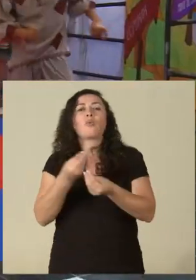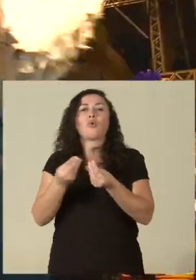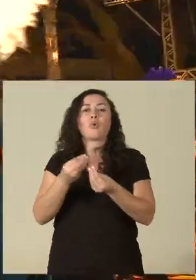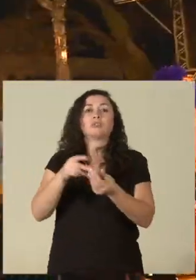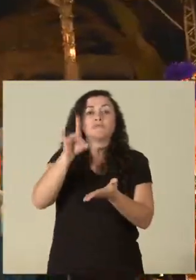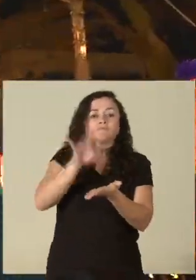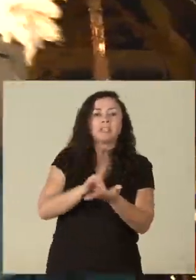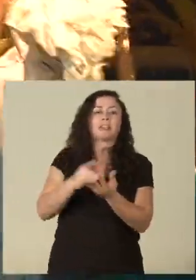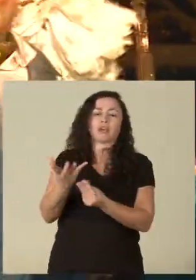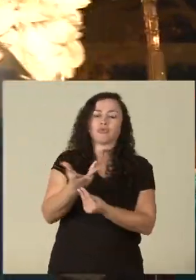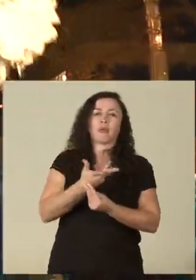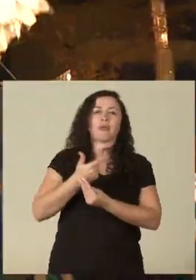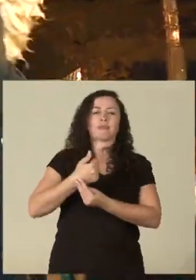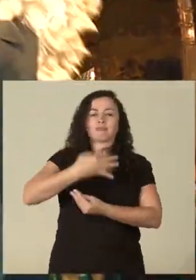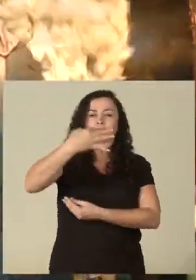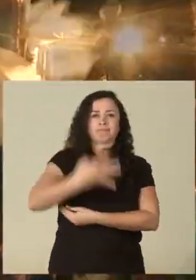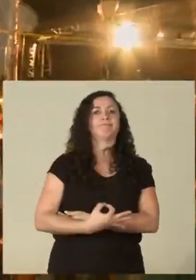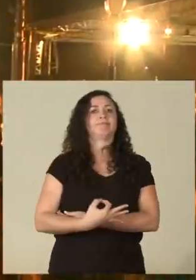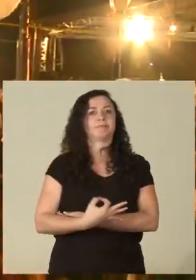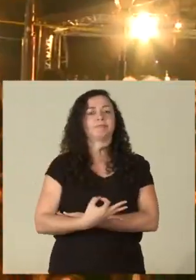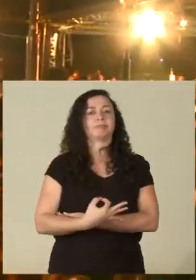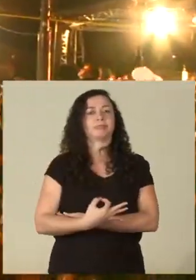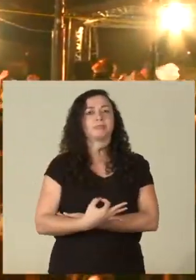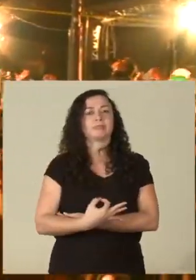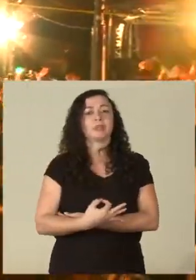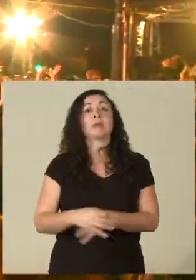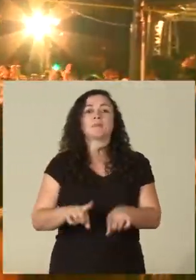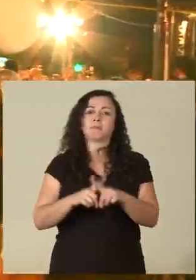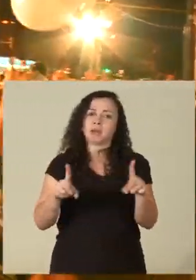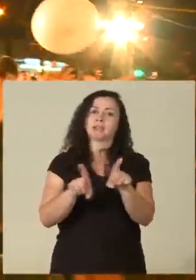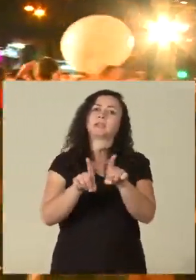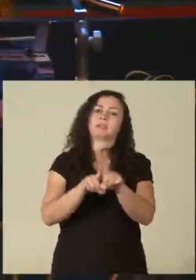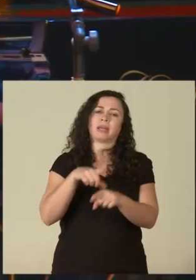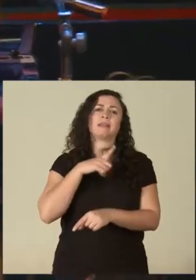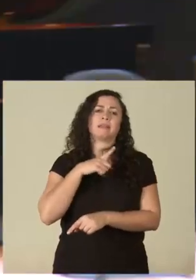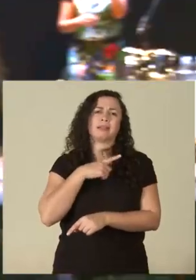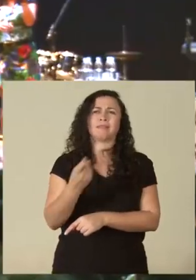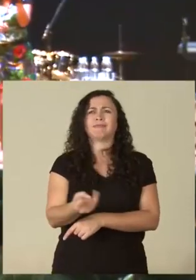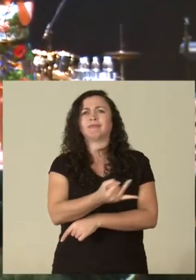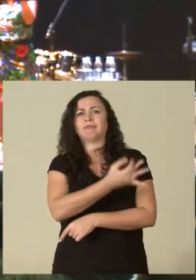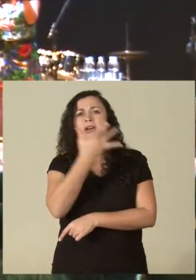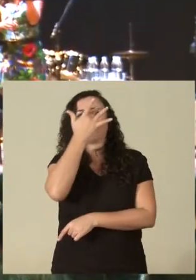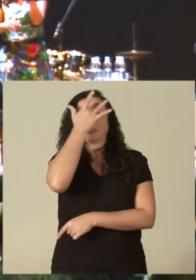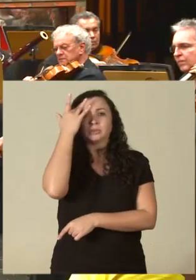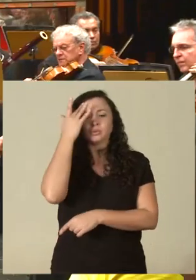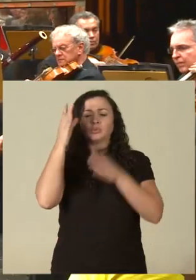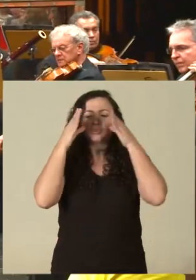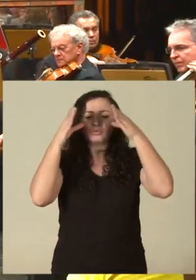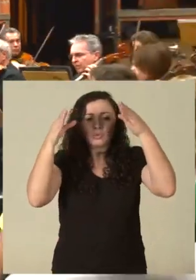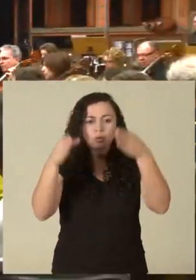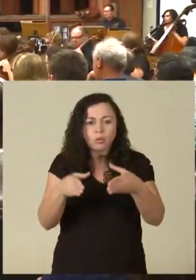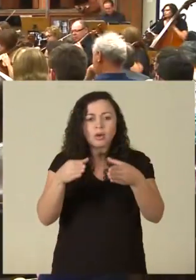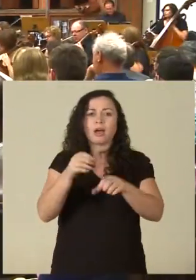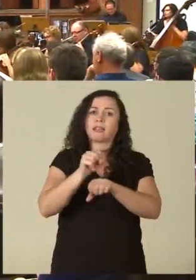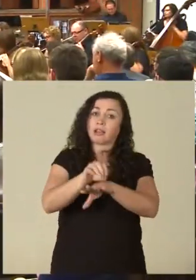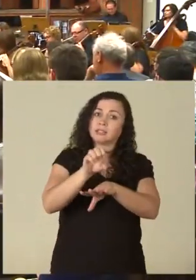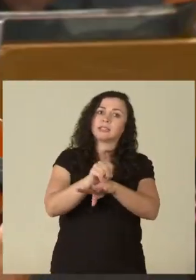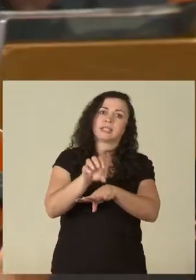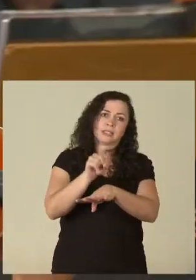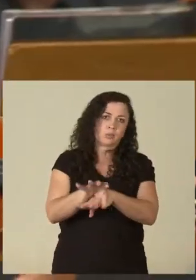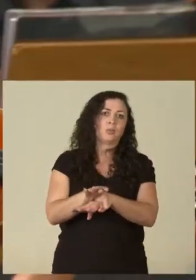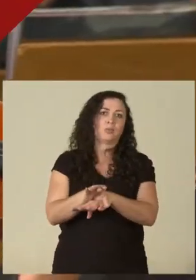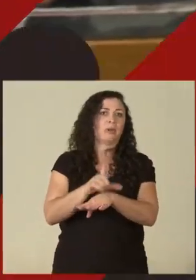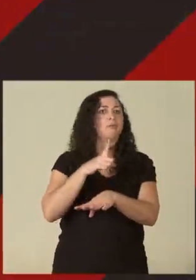artista. Mas nós também temos bastante gente já dedicada às licenciaturas, que tem ocupado